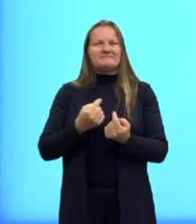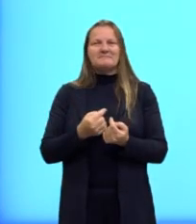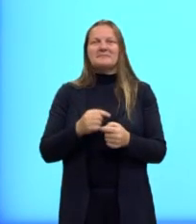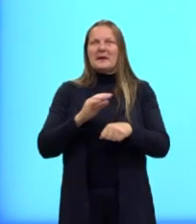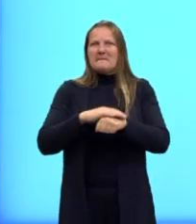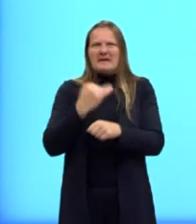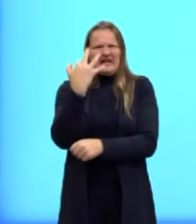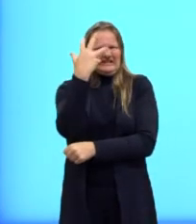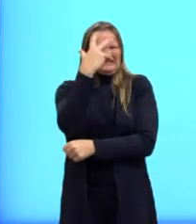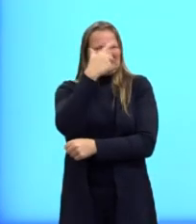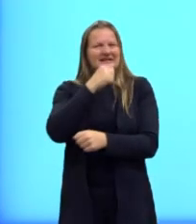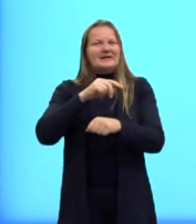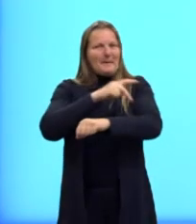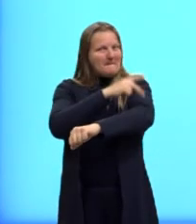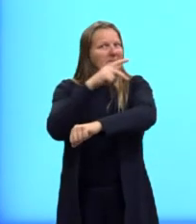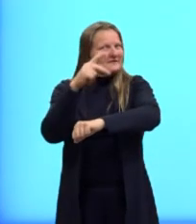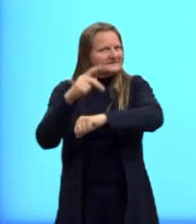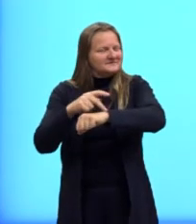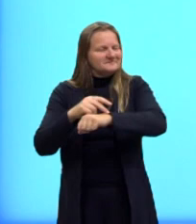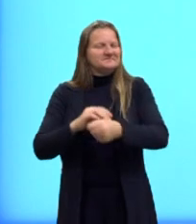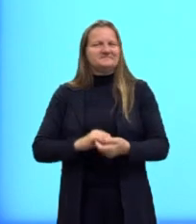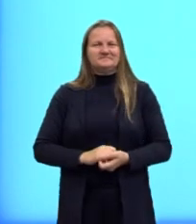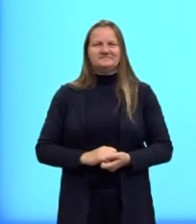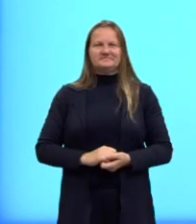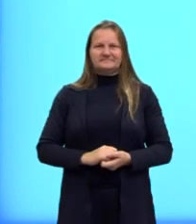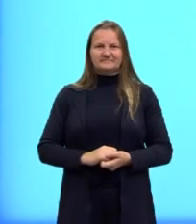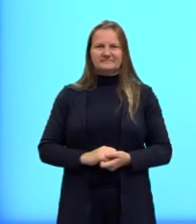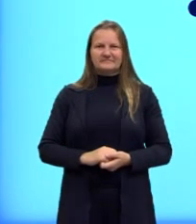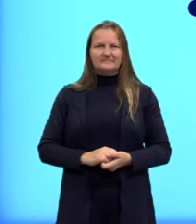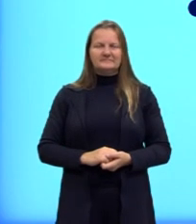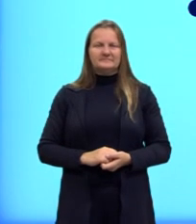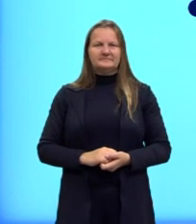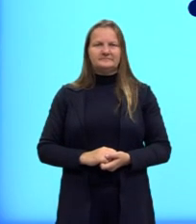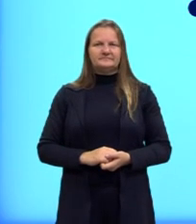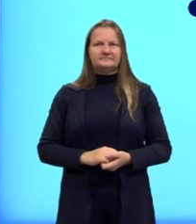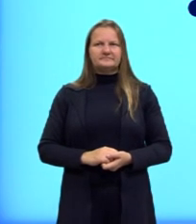essa riqueza vocabular, melhor para o poema parnasiano.